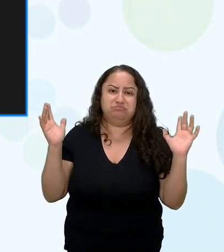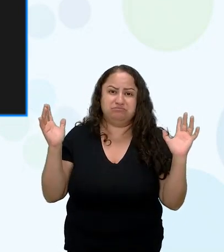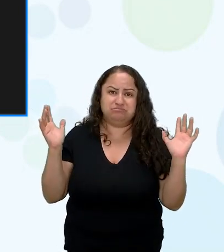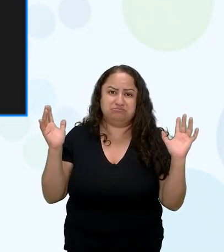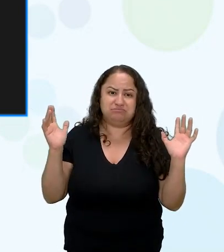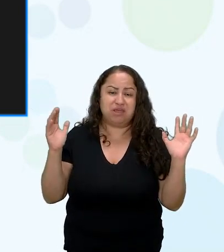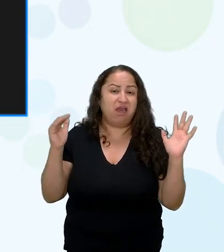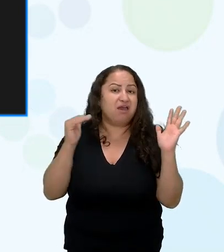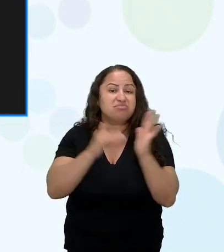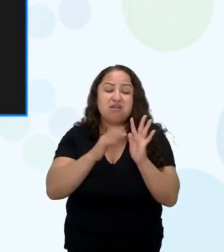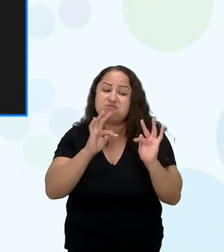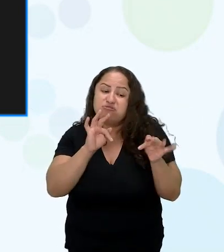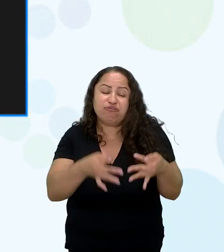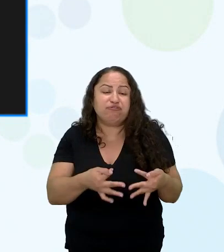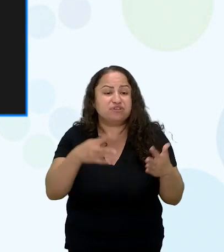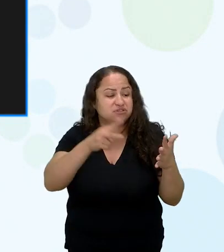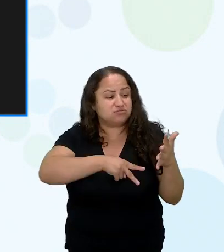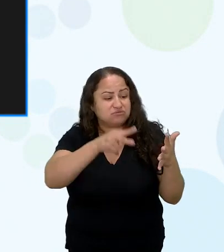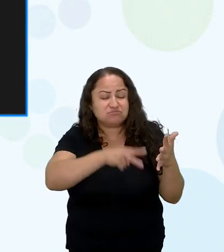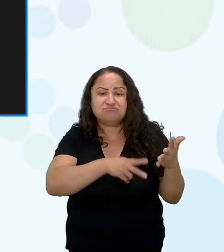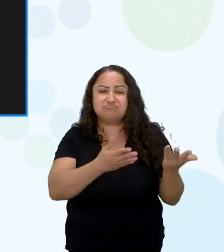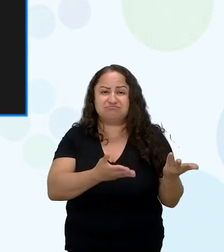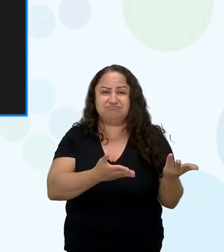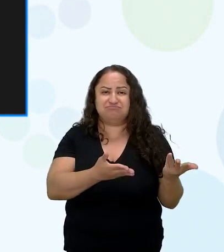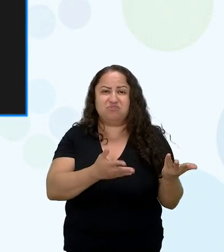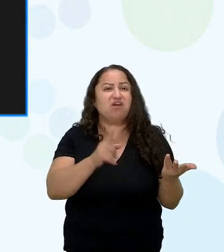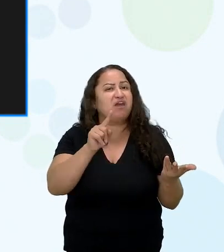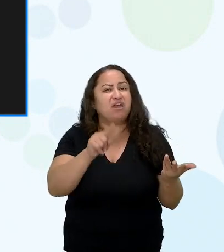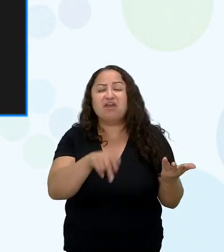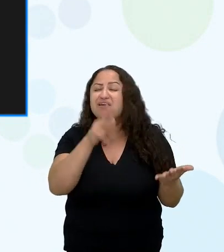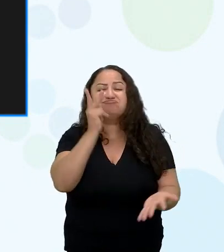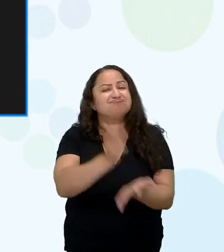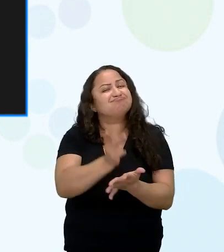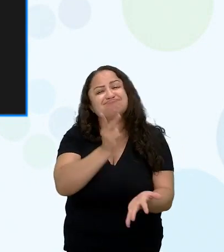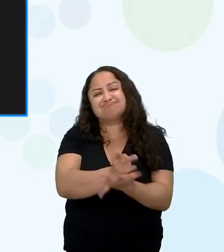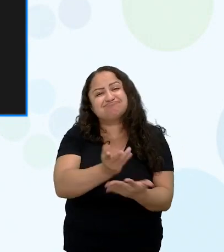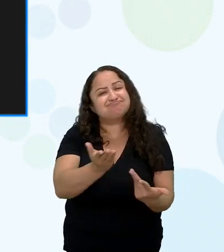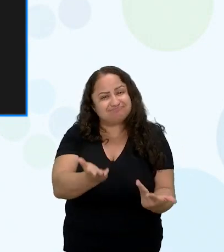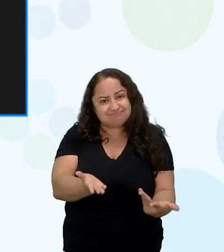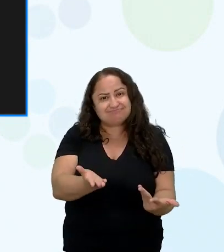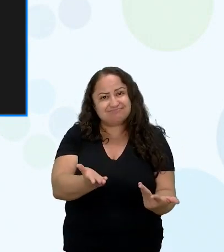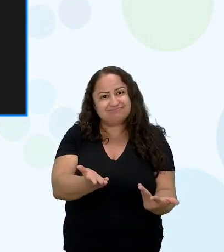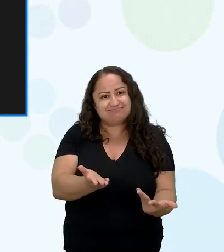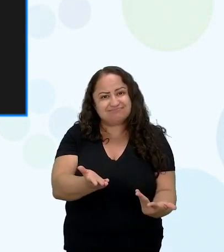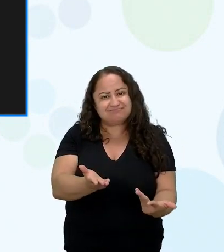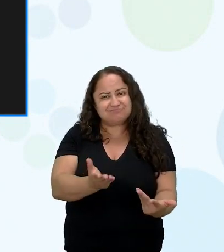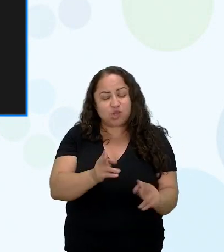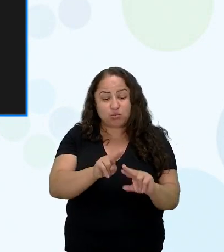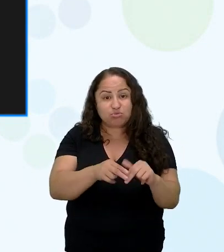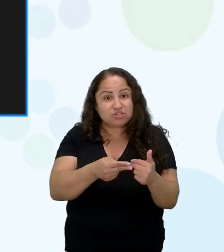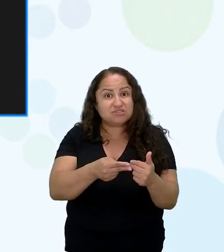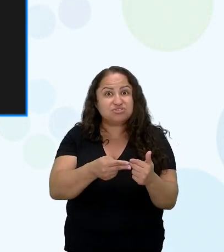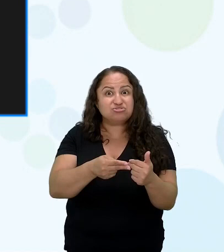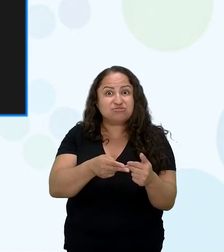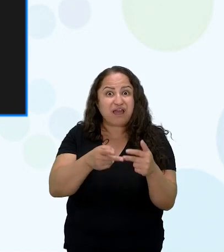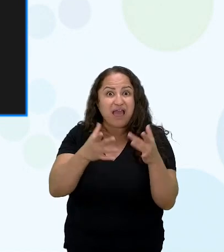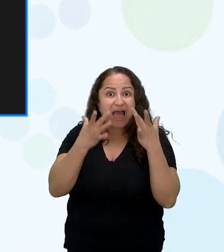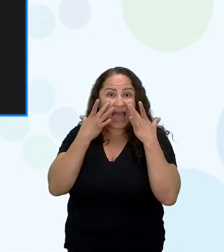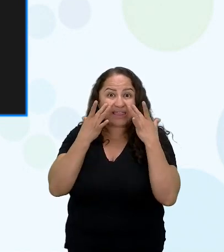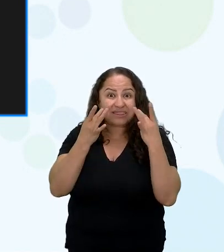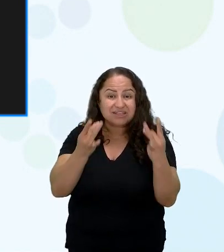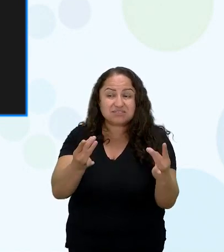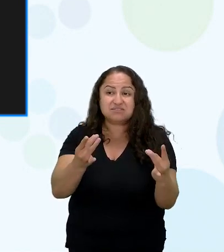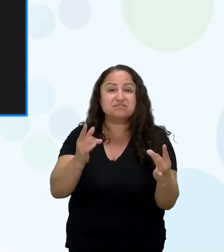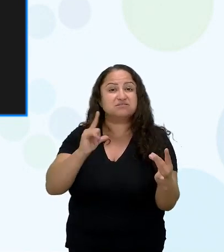o final do livro isso é uma constante e isso chama muita atenção no começo quando